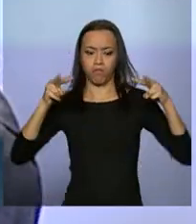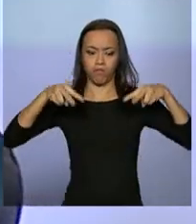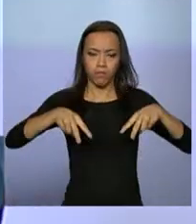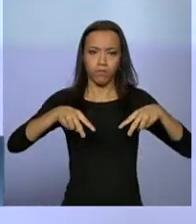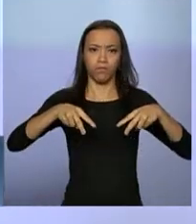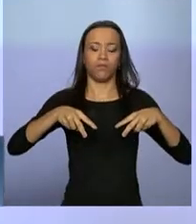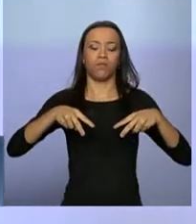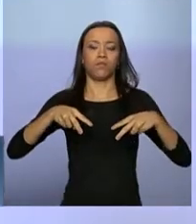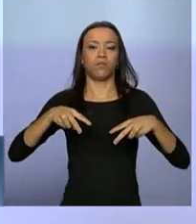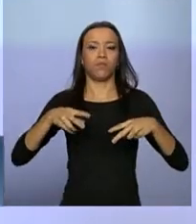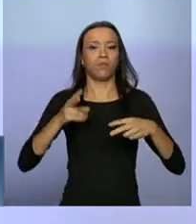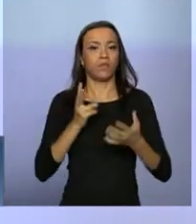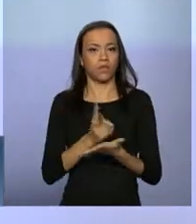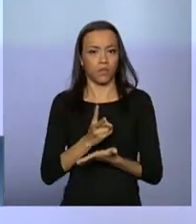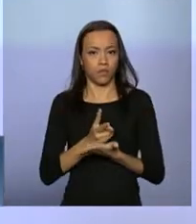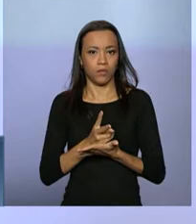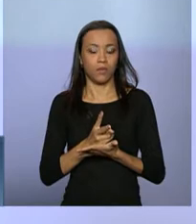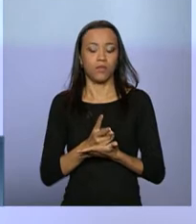repetidamente